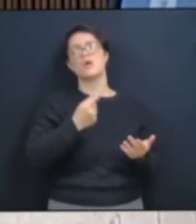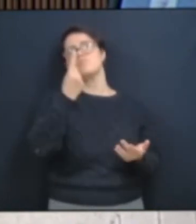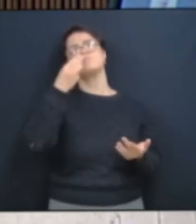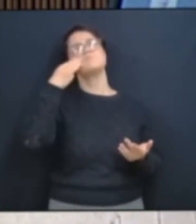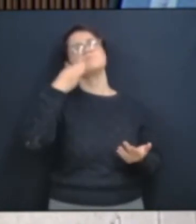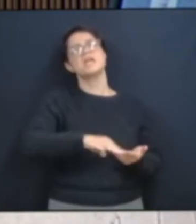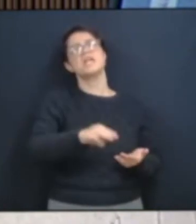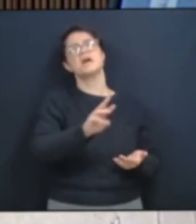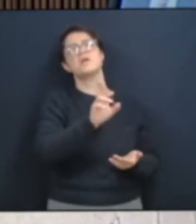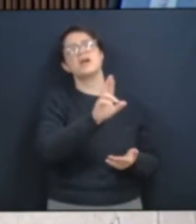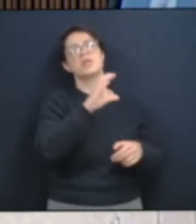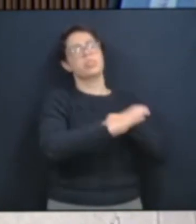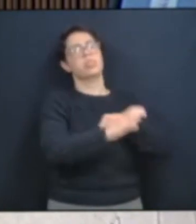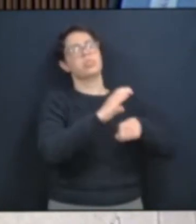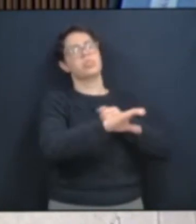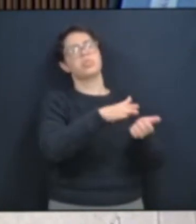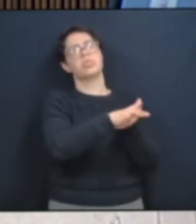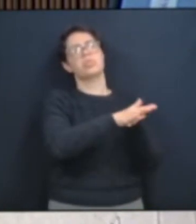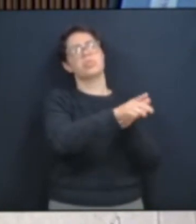2017.